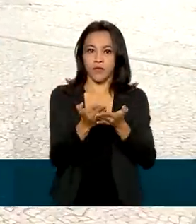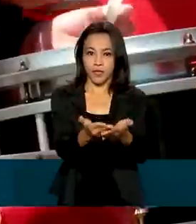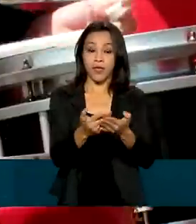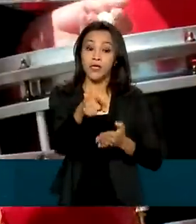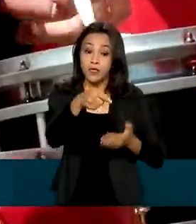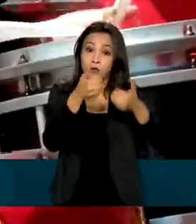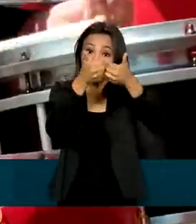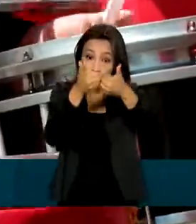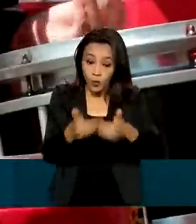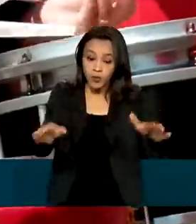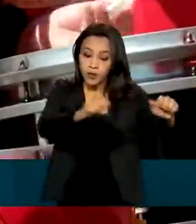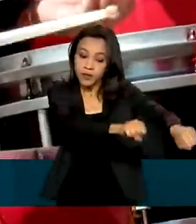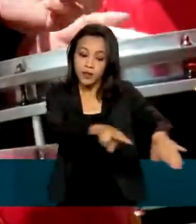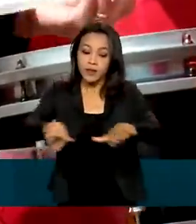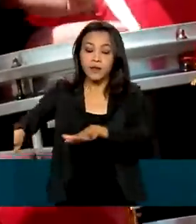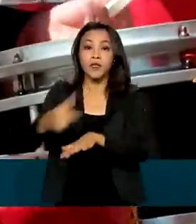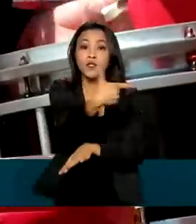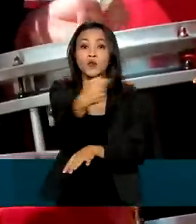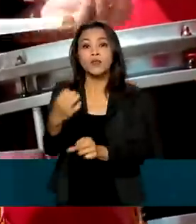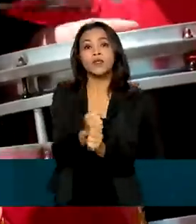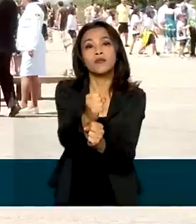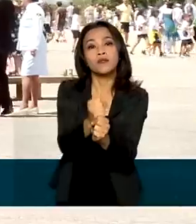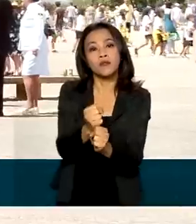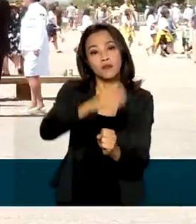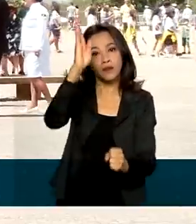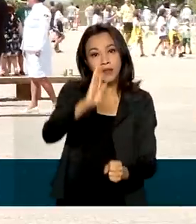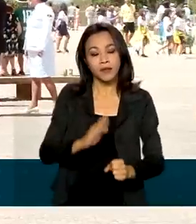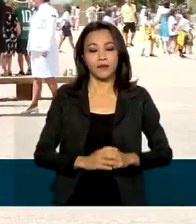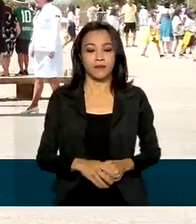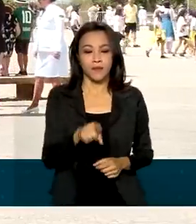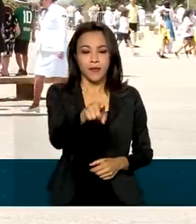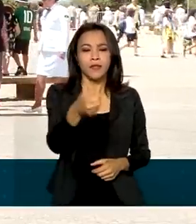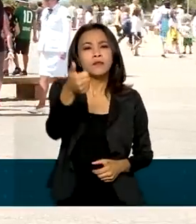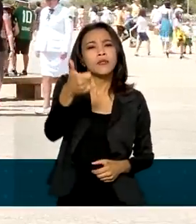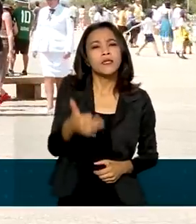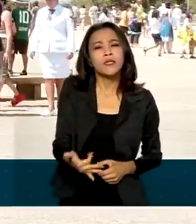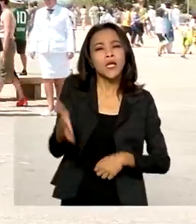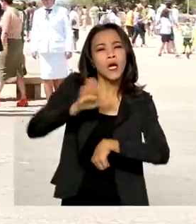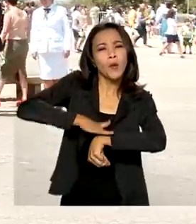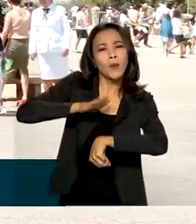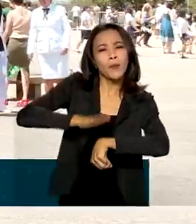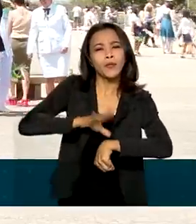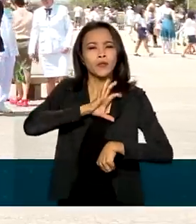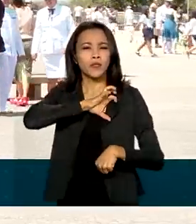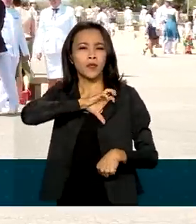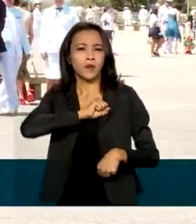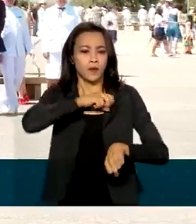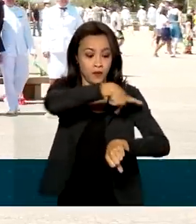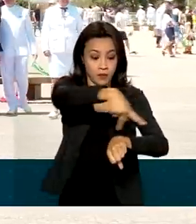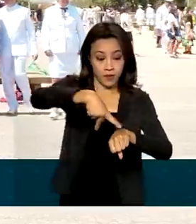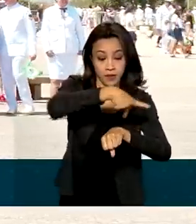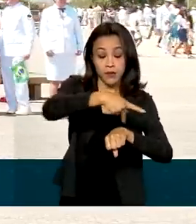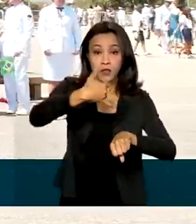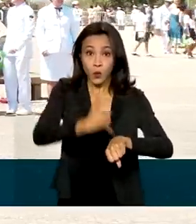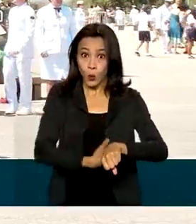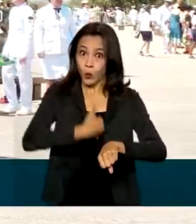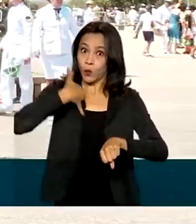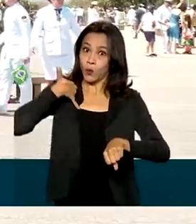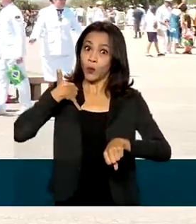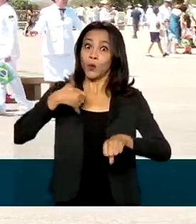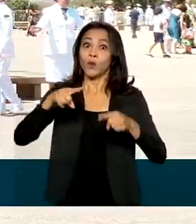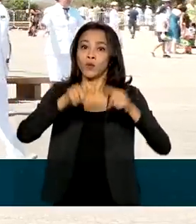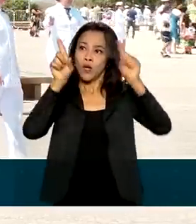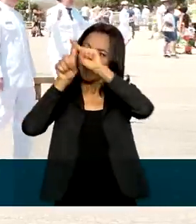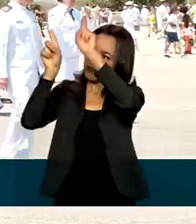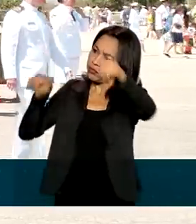de setembro e do bicentenário da independência do Brasil. É um momento de muito patriotismo, de muito orgulho dos símbolos nacionais.